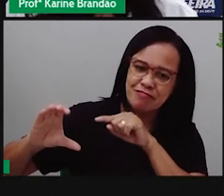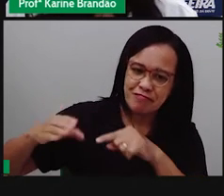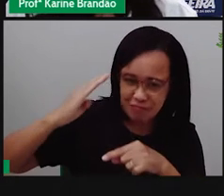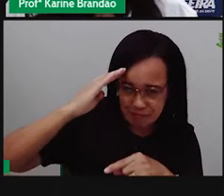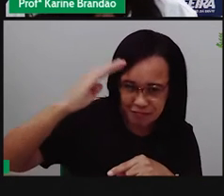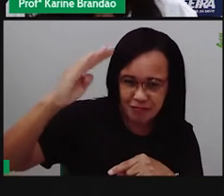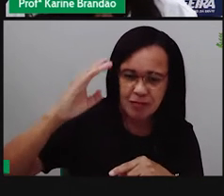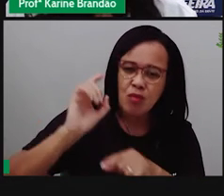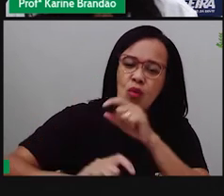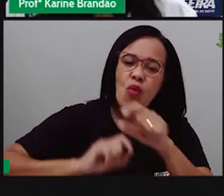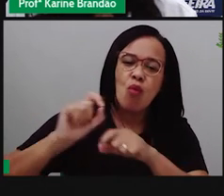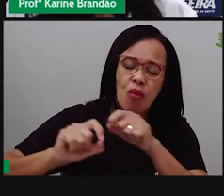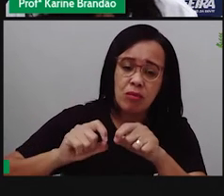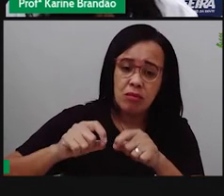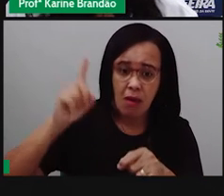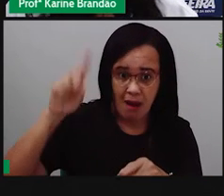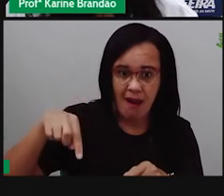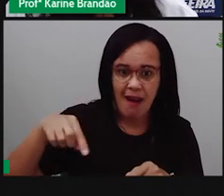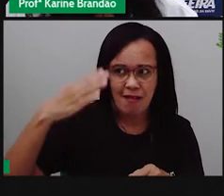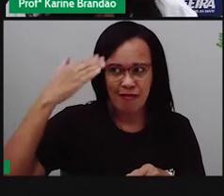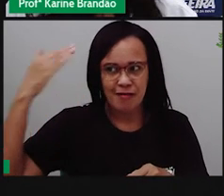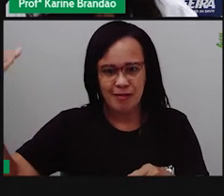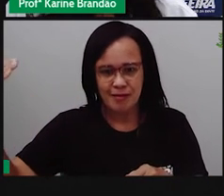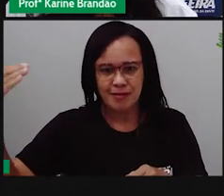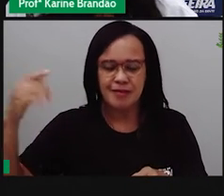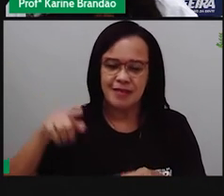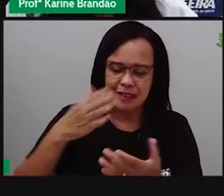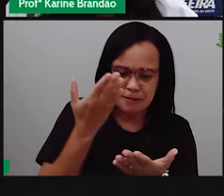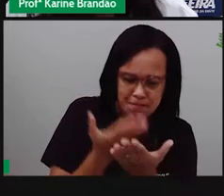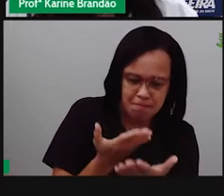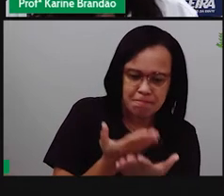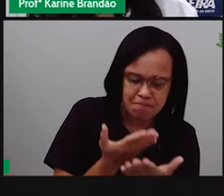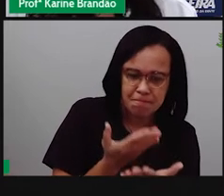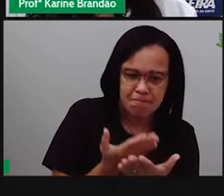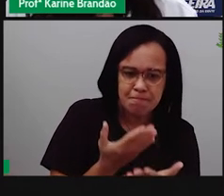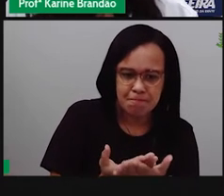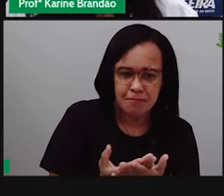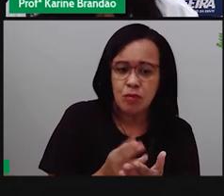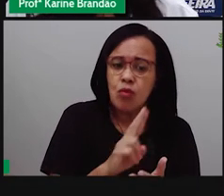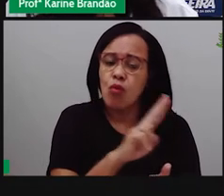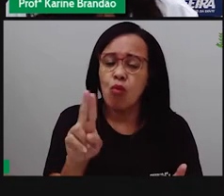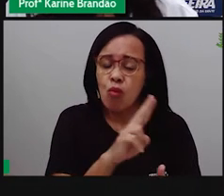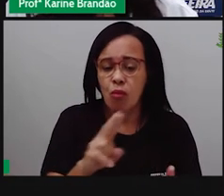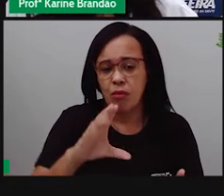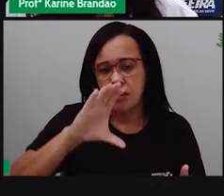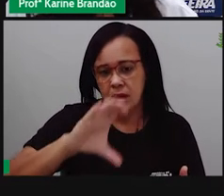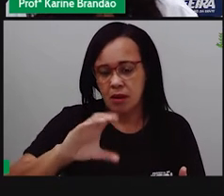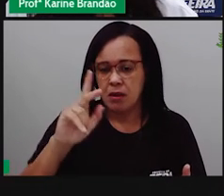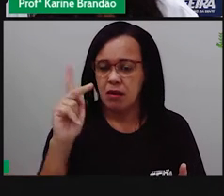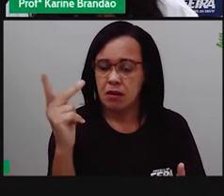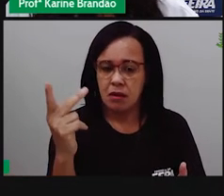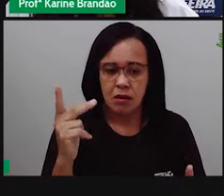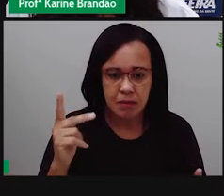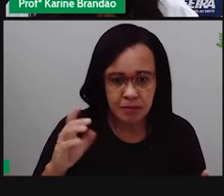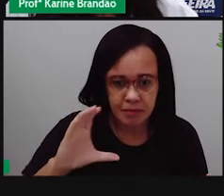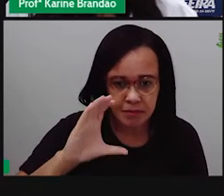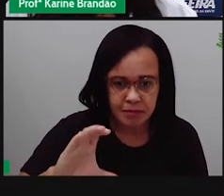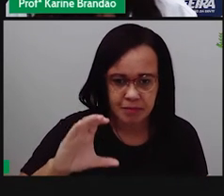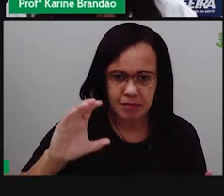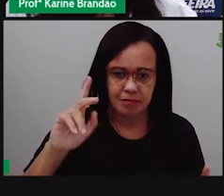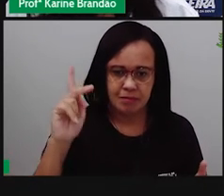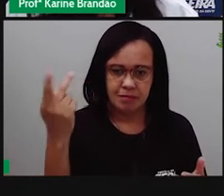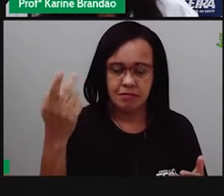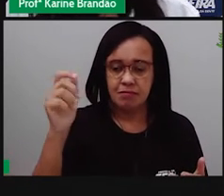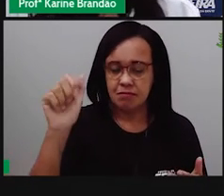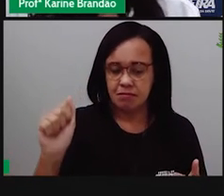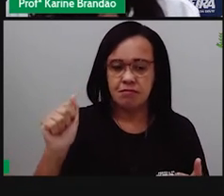estudo, né, da evolução, que é Charles Darwin. Charles Darwin, ele foi um cientista que foi